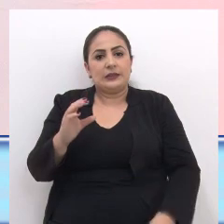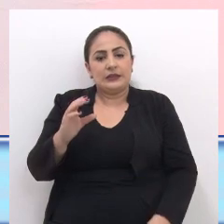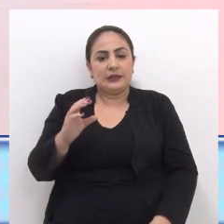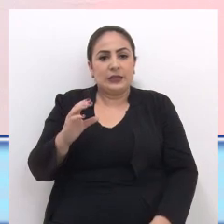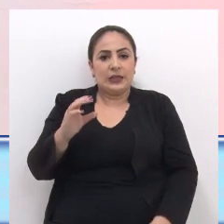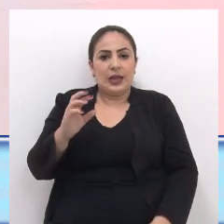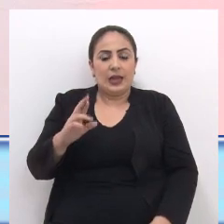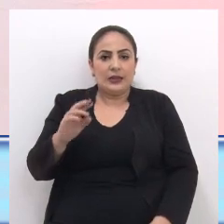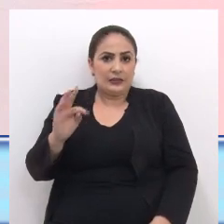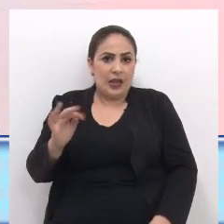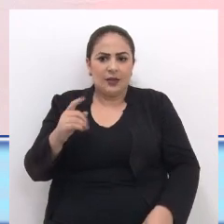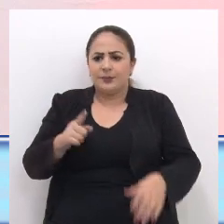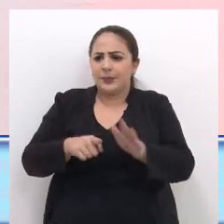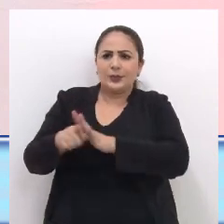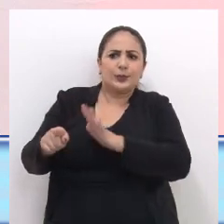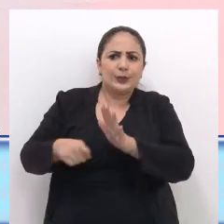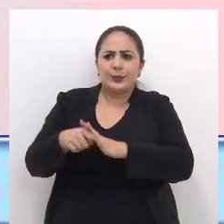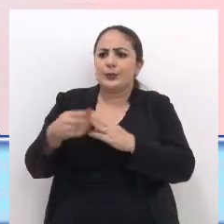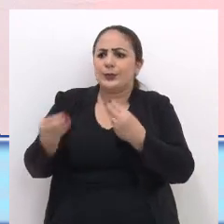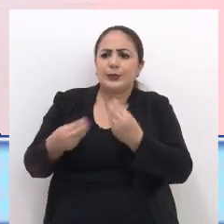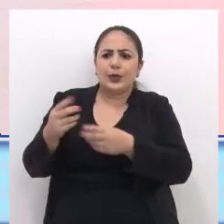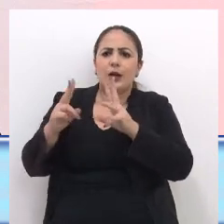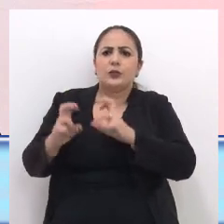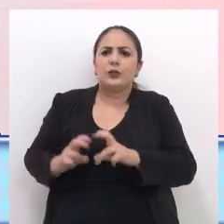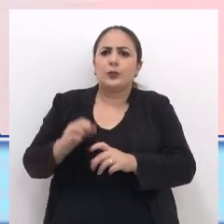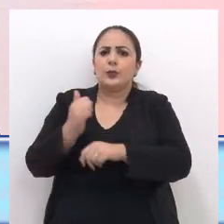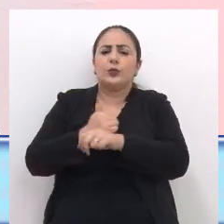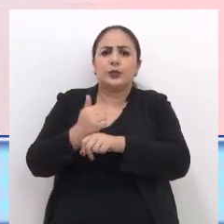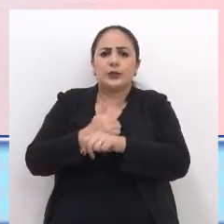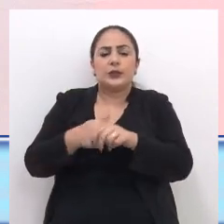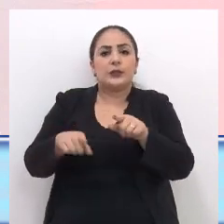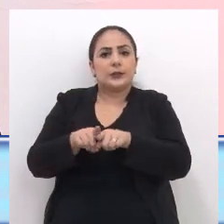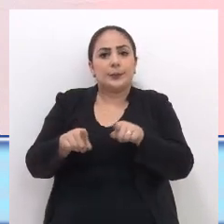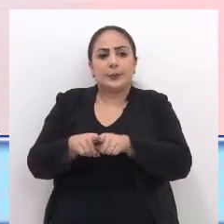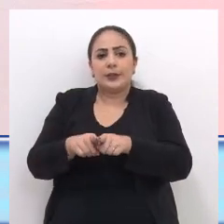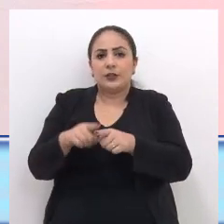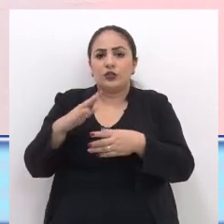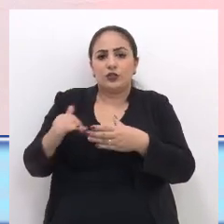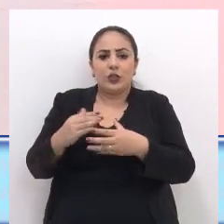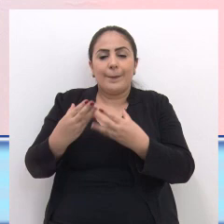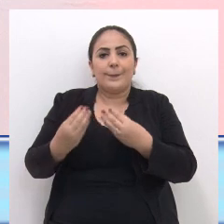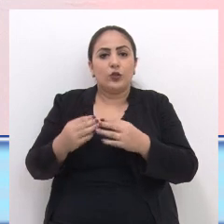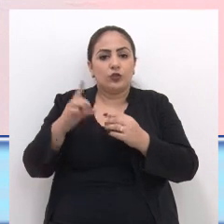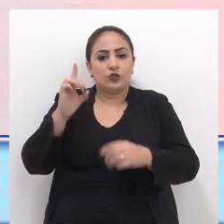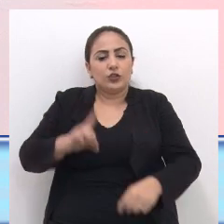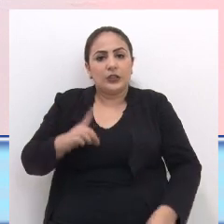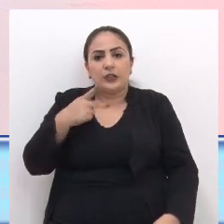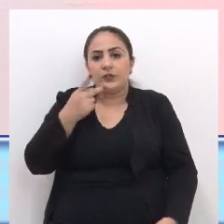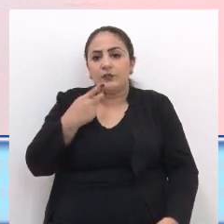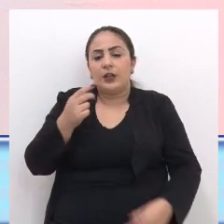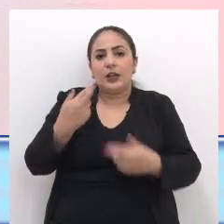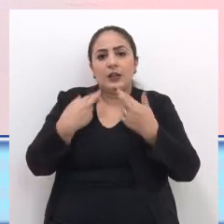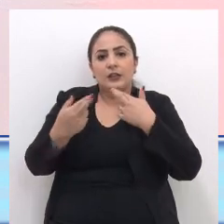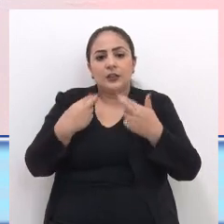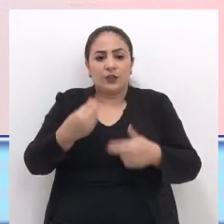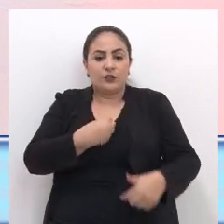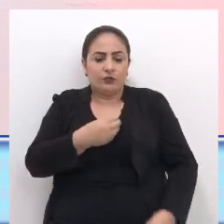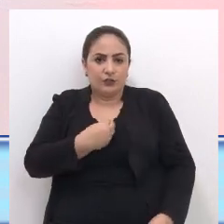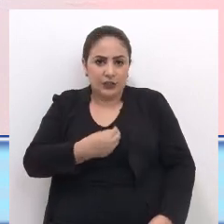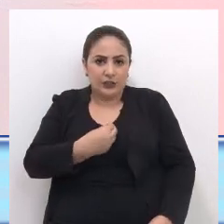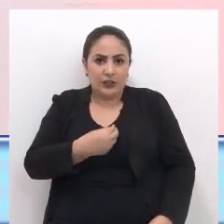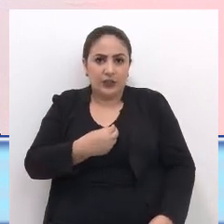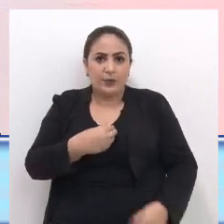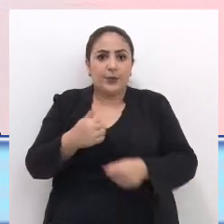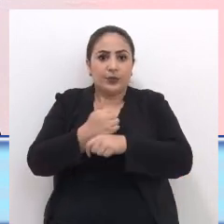Que questiona muito Da profissão do professor E retira Vários direitos Que dizem respeito A nossa vida